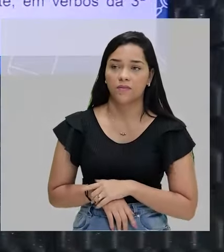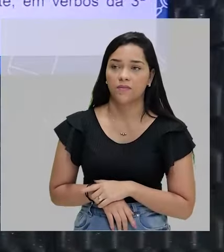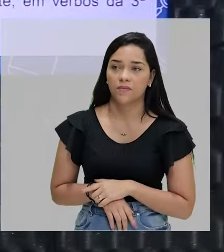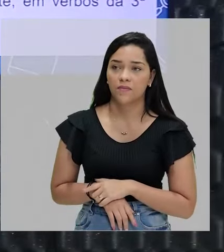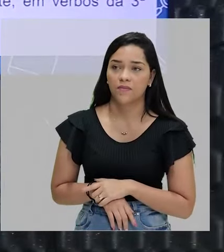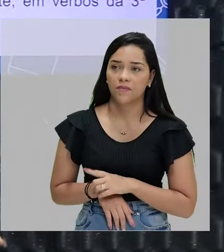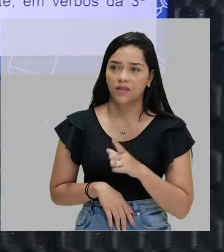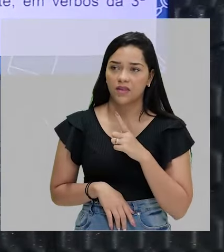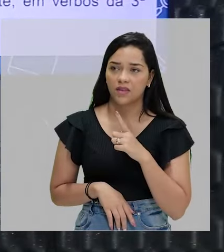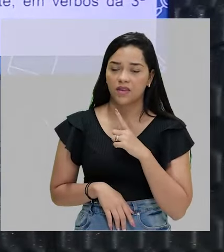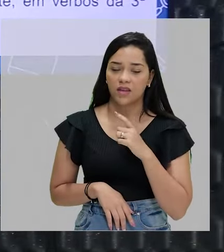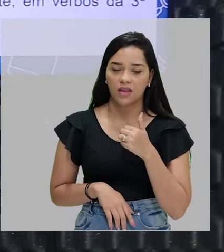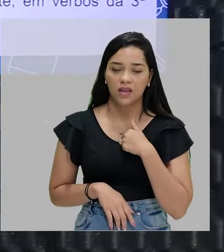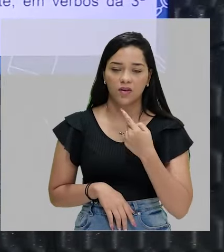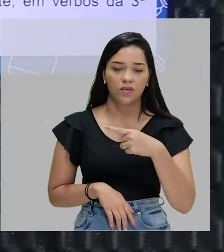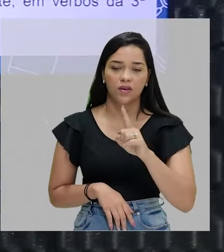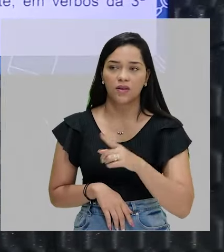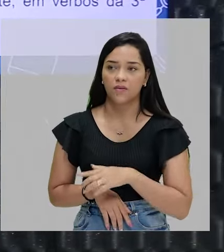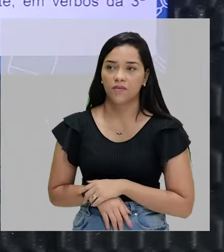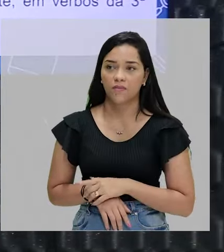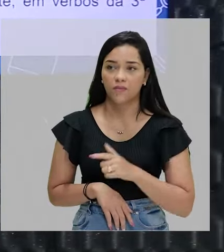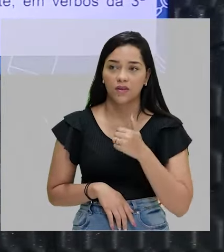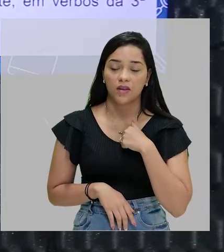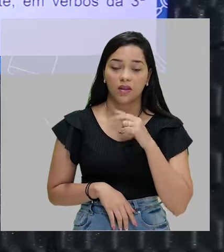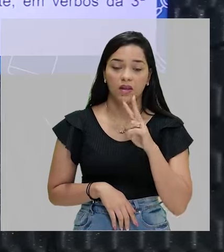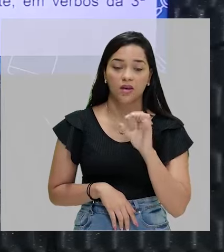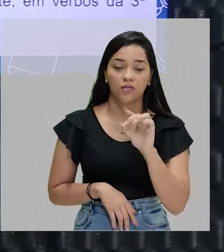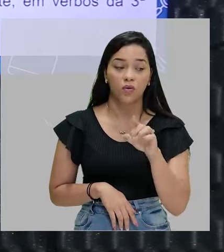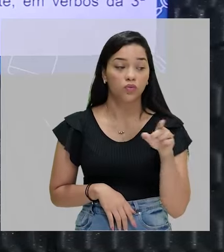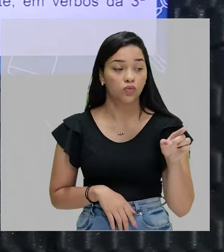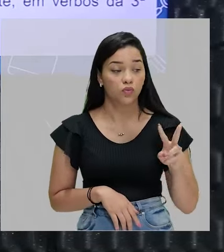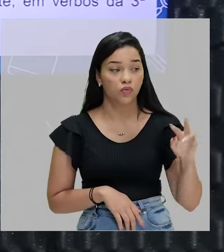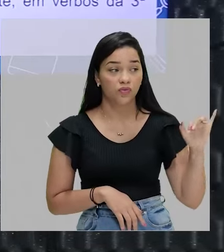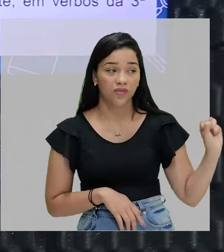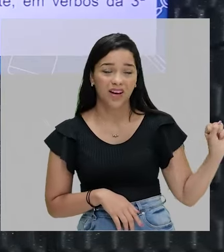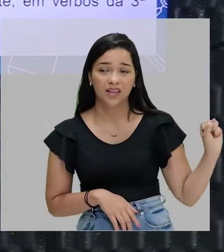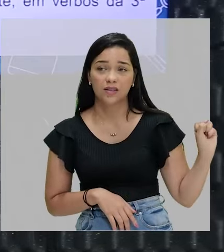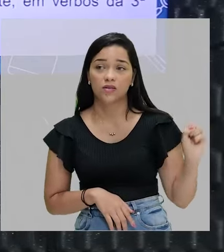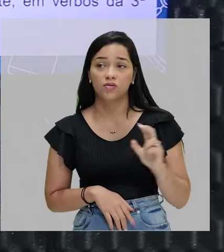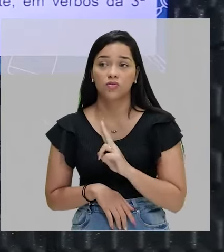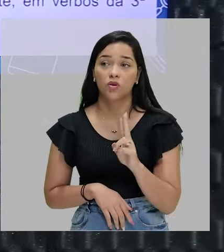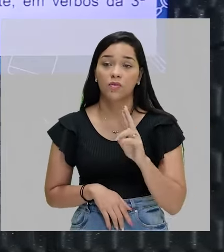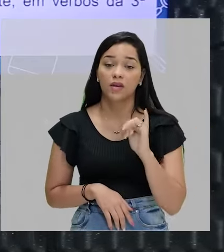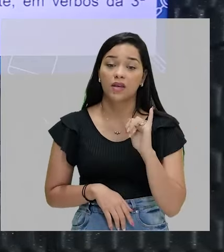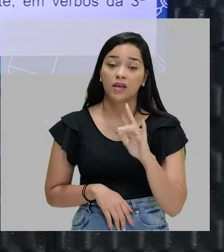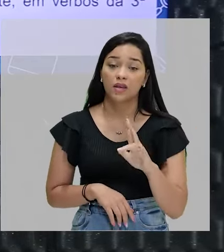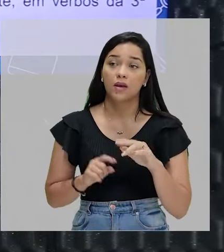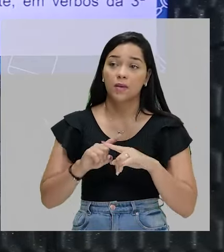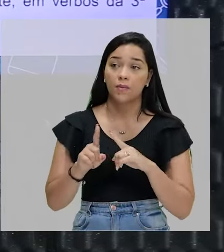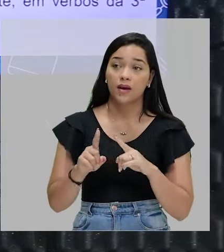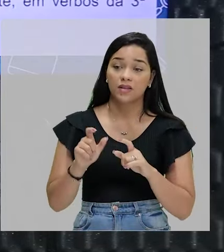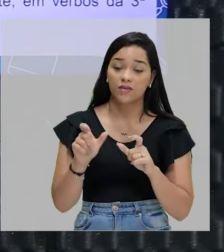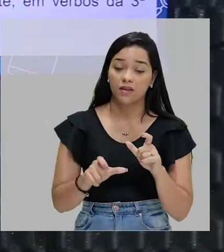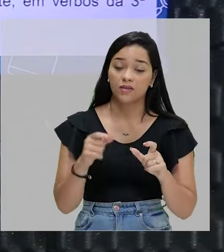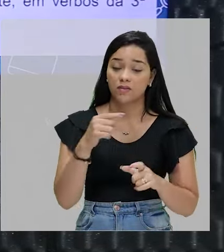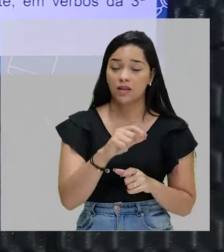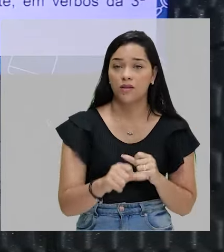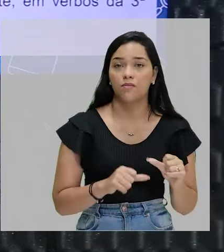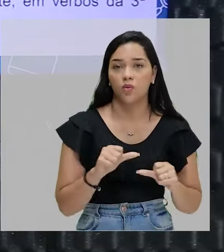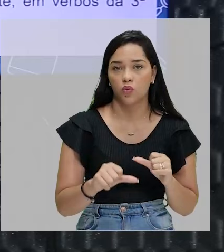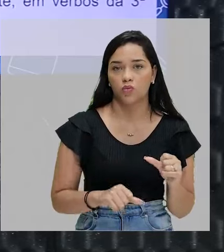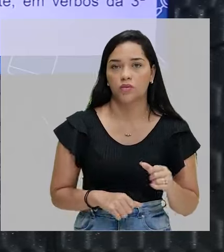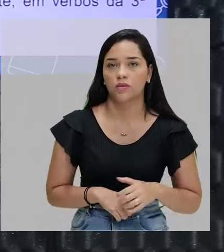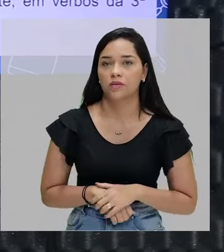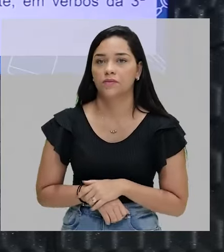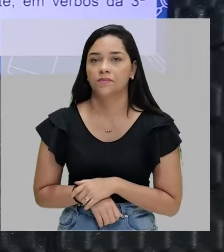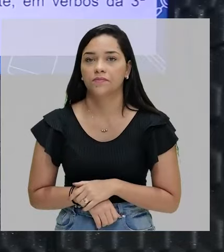A gente tem assim, eu vou ir. Eu vou, tu vais, ele vai. O nome do verbo ir, mas a flexão dele muda, tá bom?